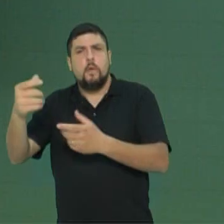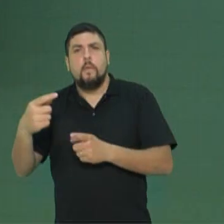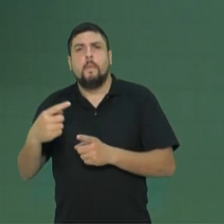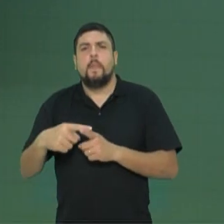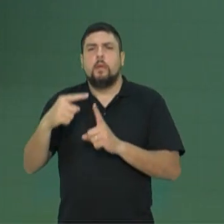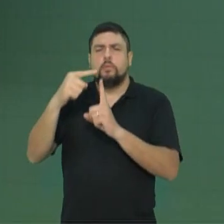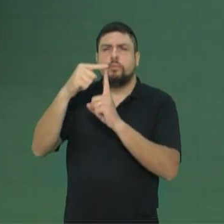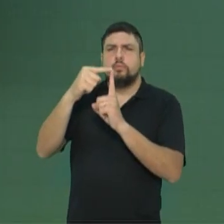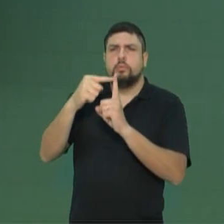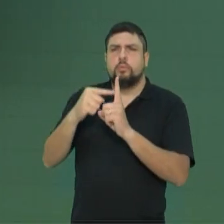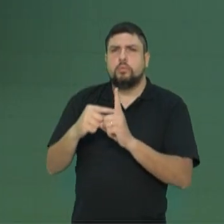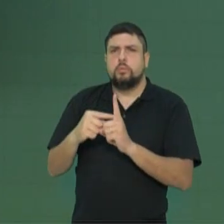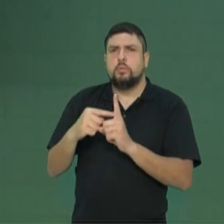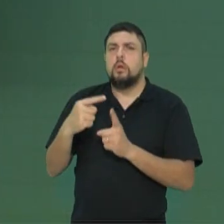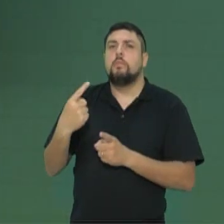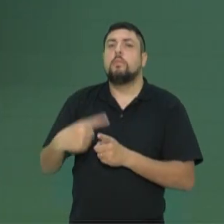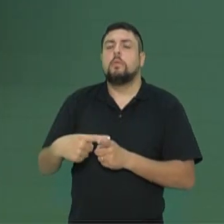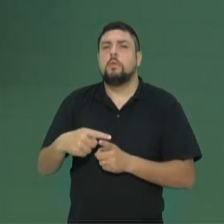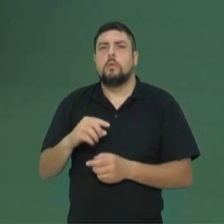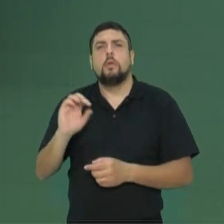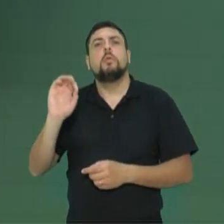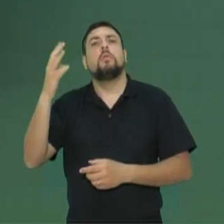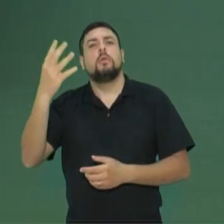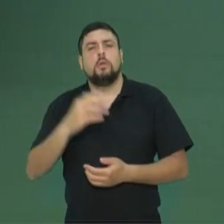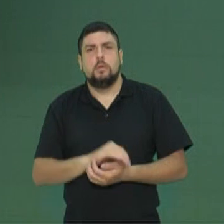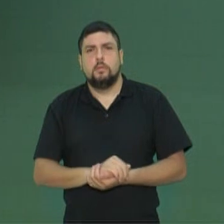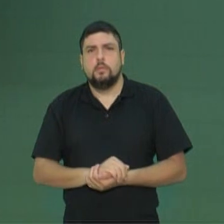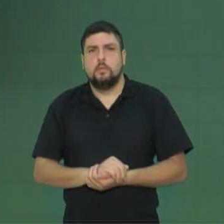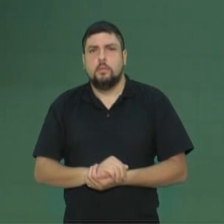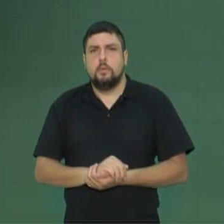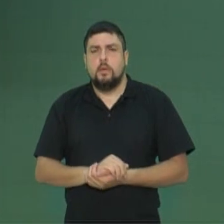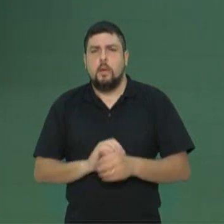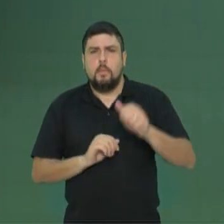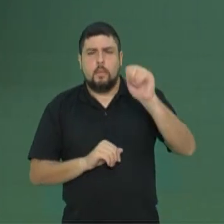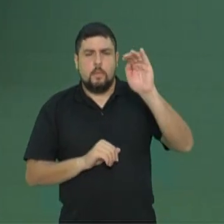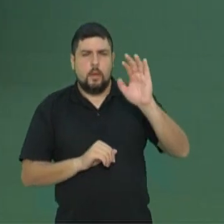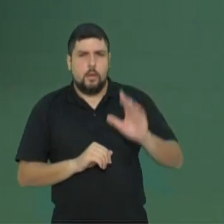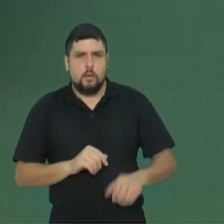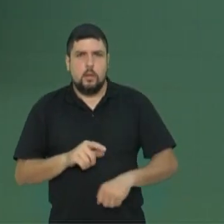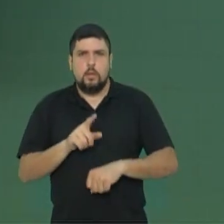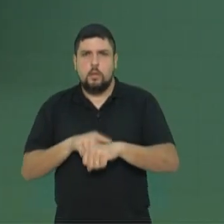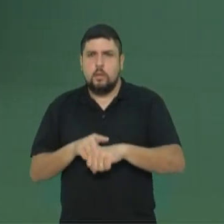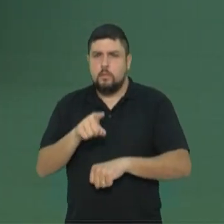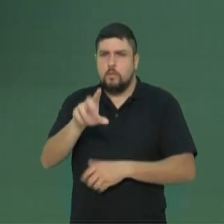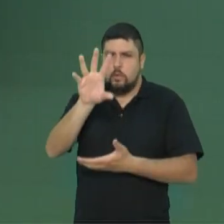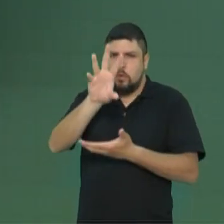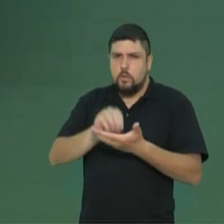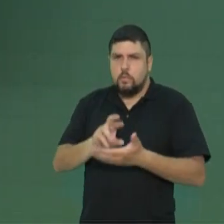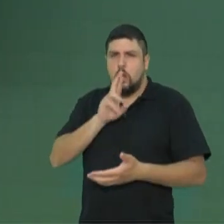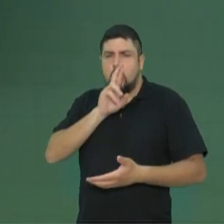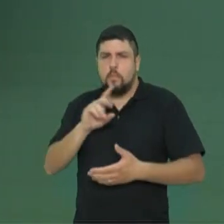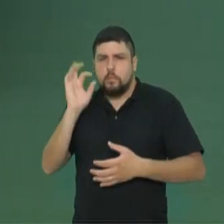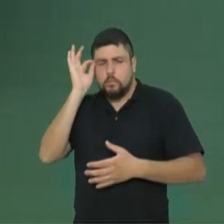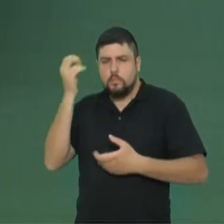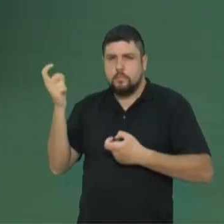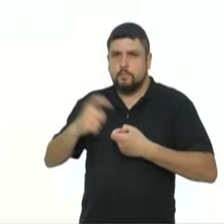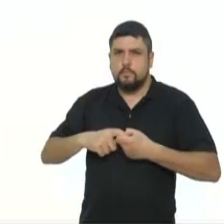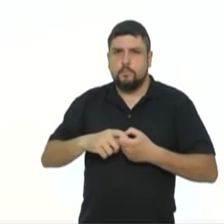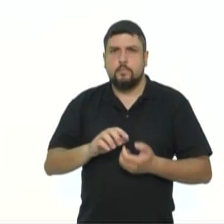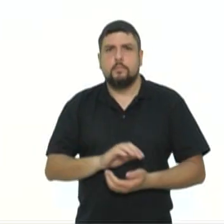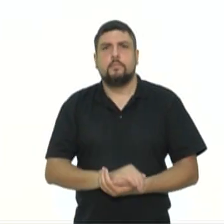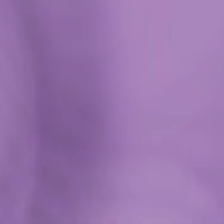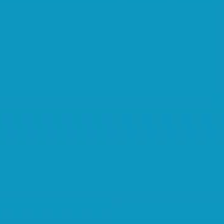temperatura causa o que? Eu vou deixar as opções para vocês, vocês vão anotar, vão responder e eu já retorno.